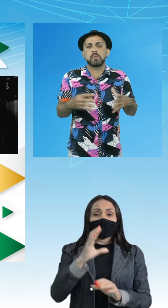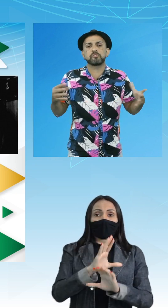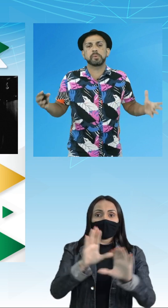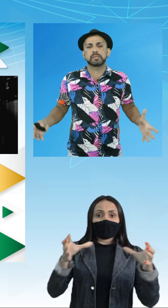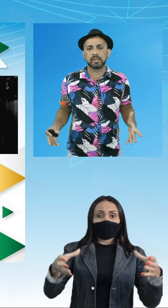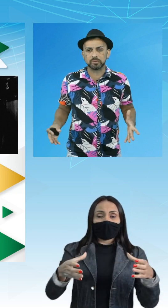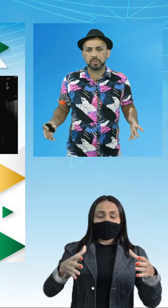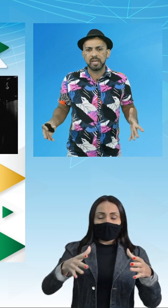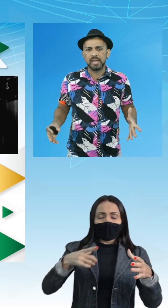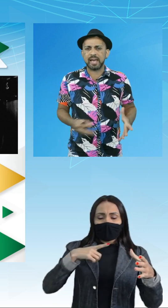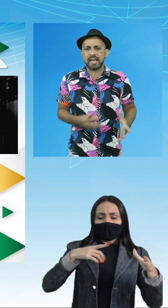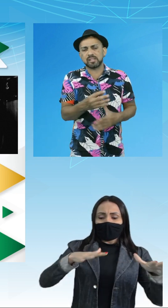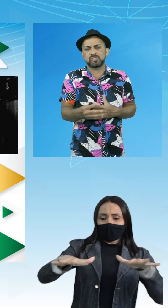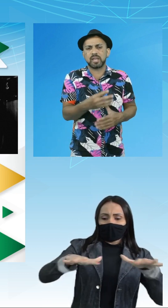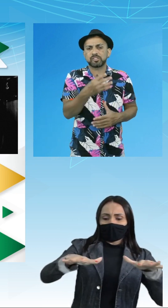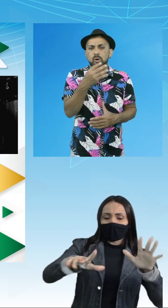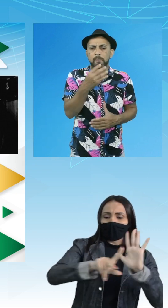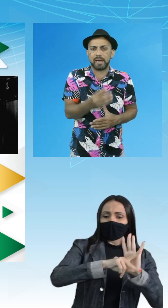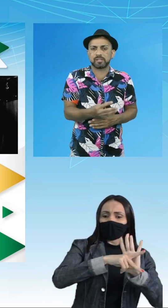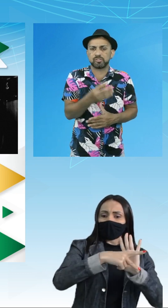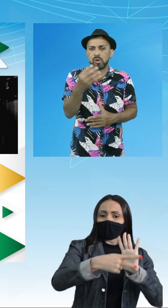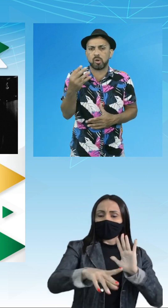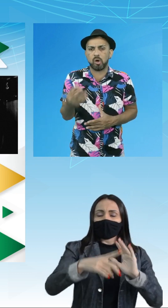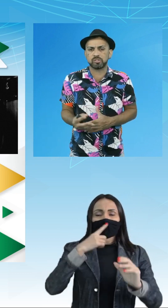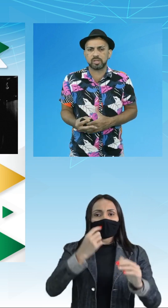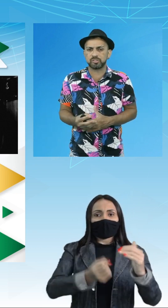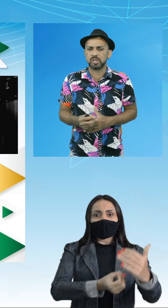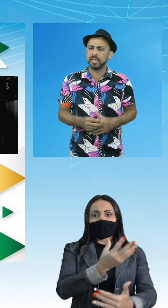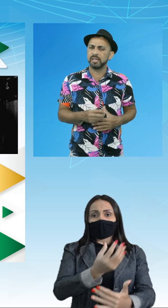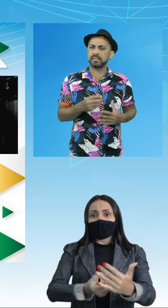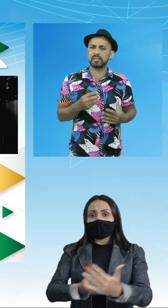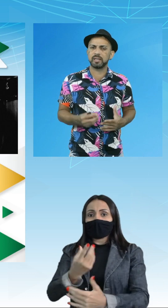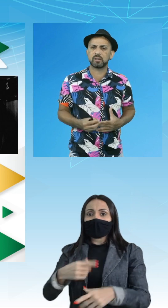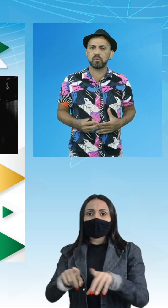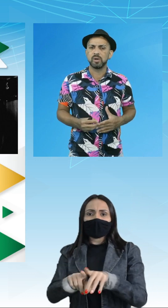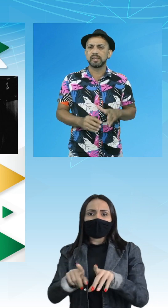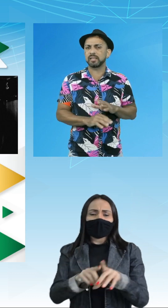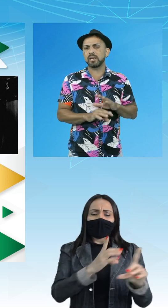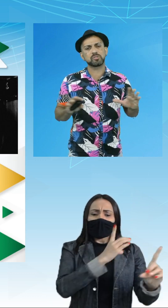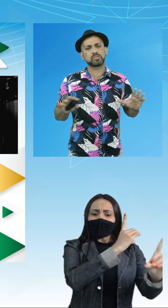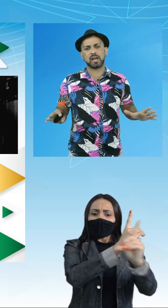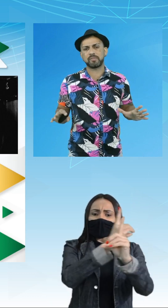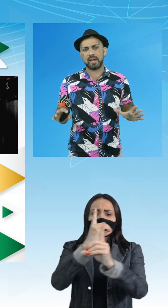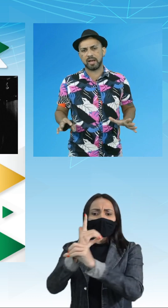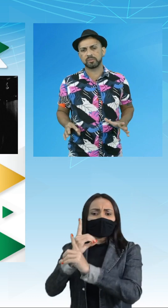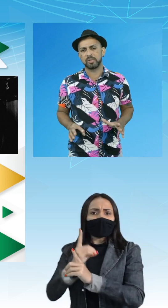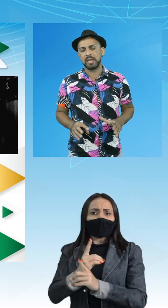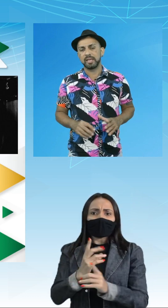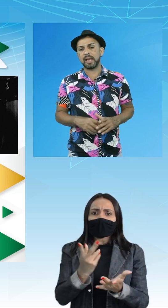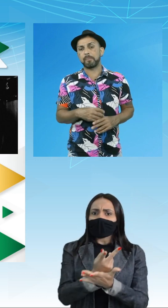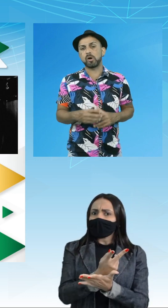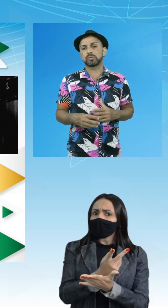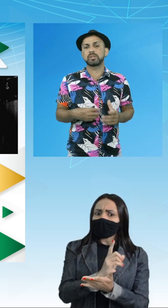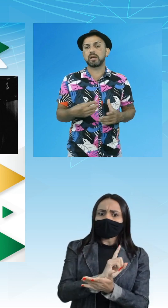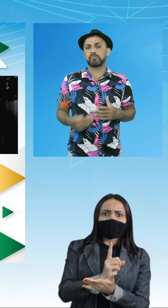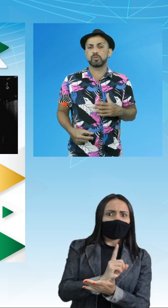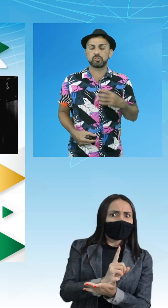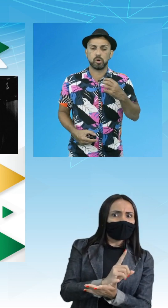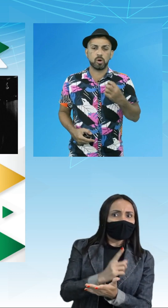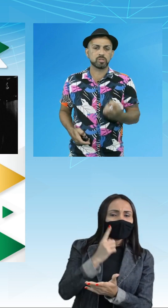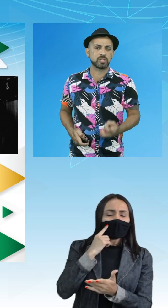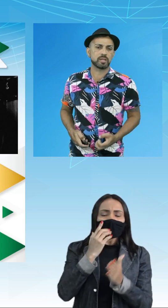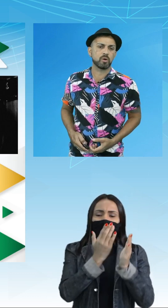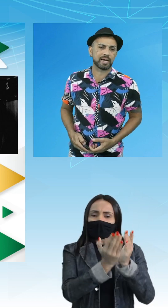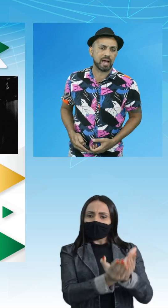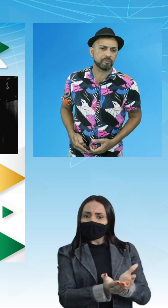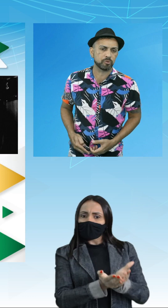Se movimentando. E essas descobertas geológicas indicam que não estava errado. E a bordo de navios